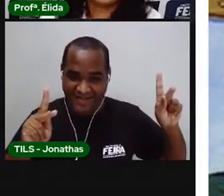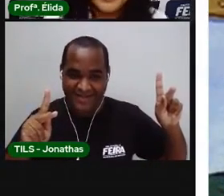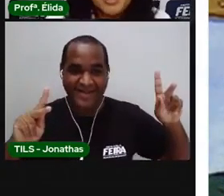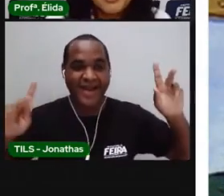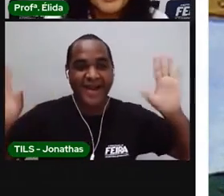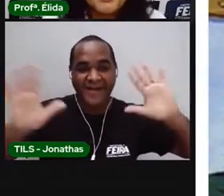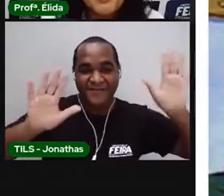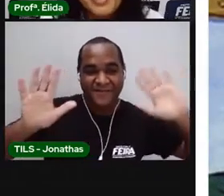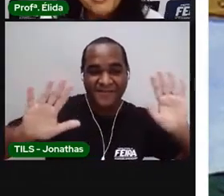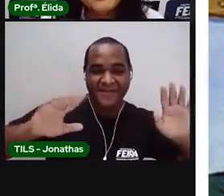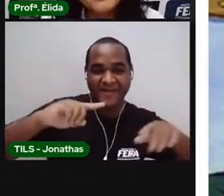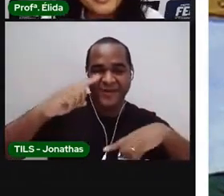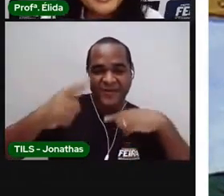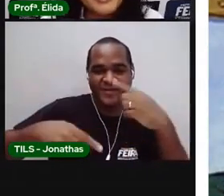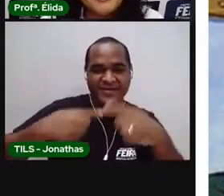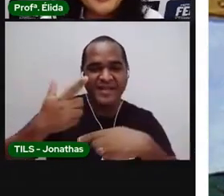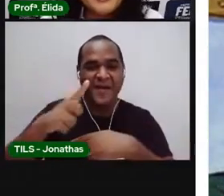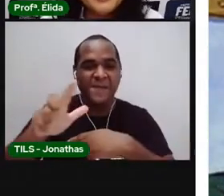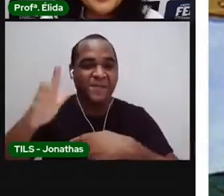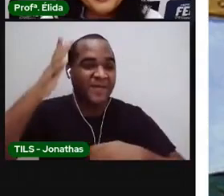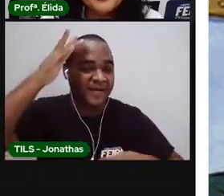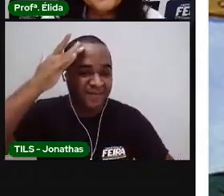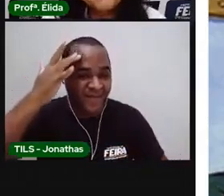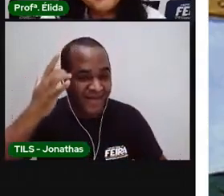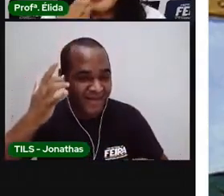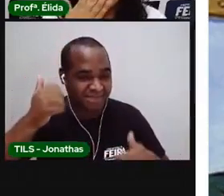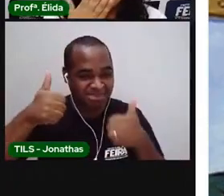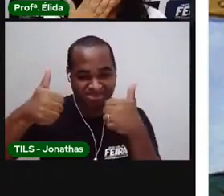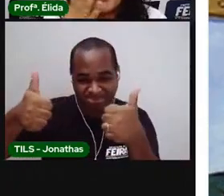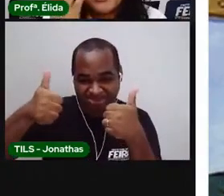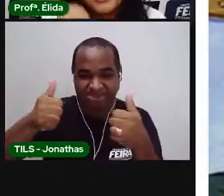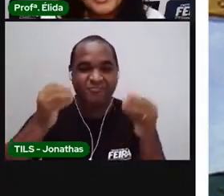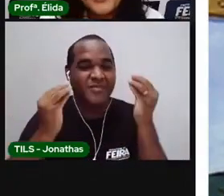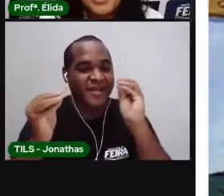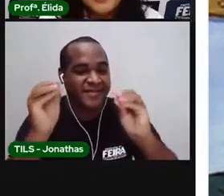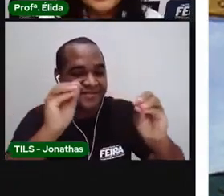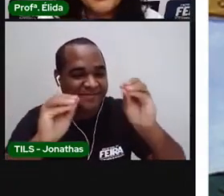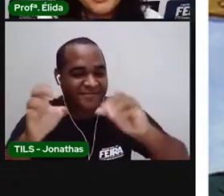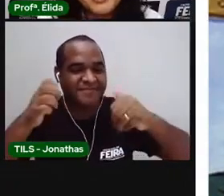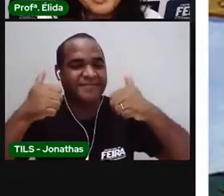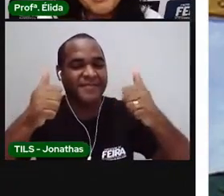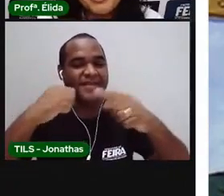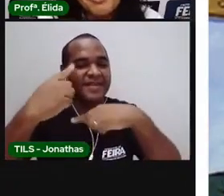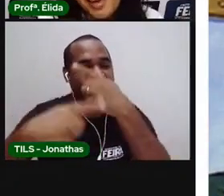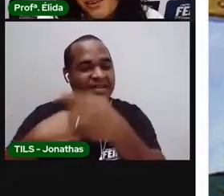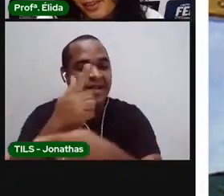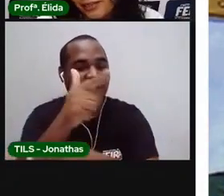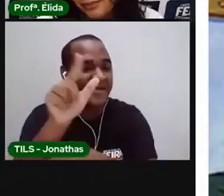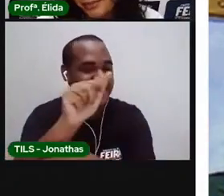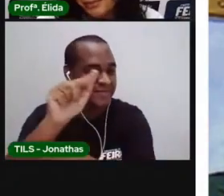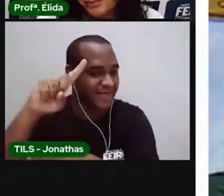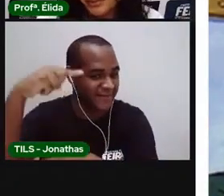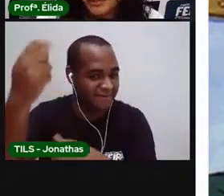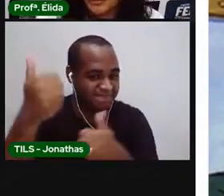Até a próxima aula. Até amanhã. Um beijo. Eu aguardo vocês na próxima aula.